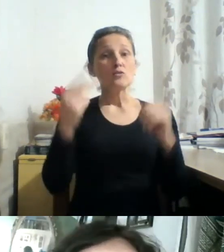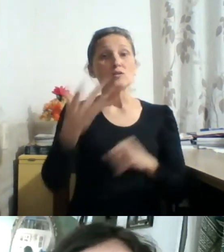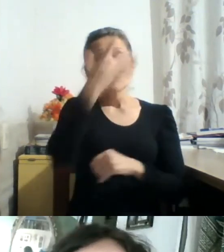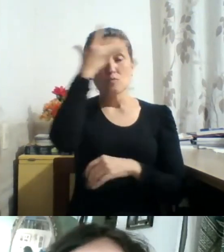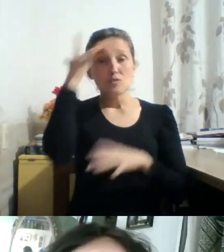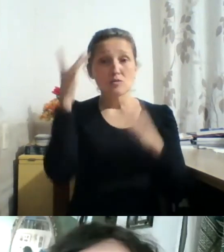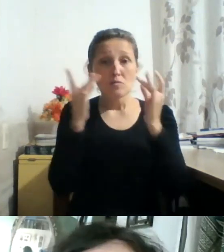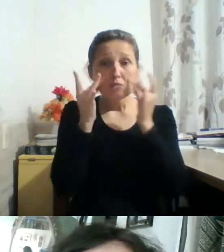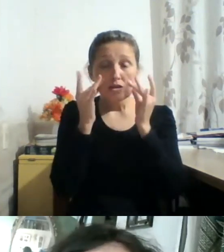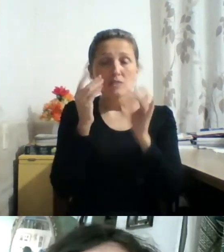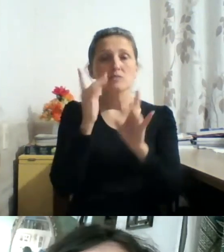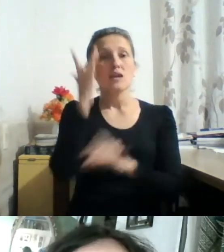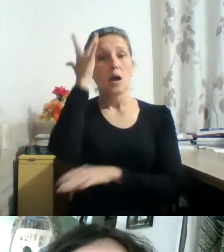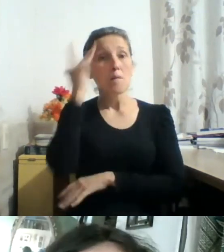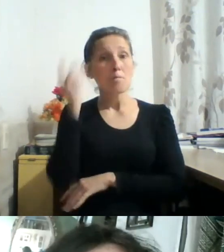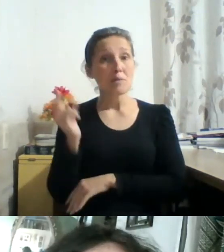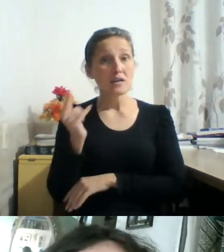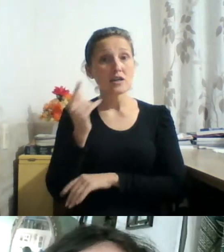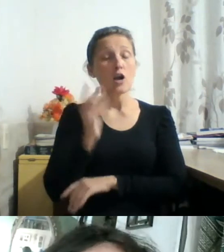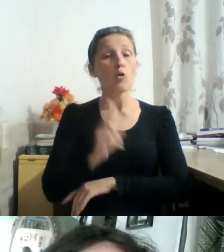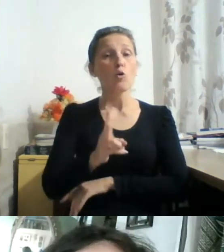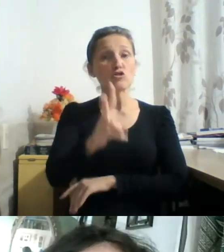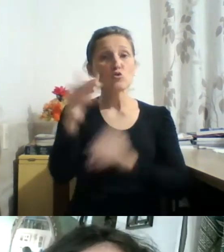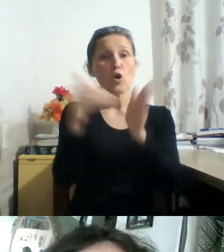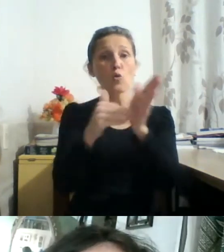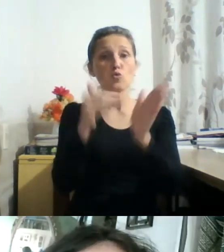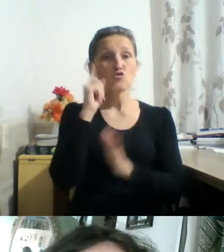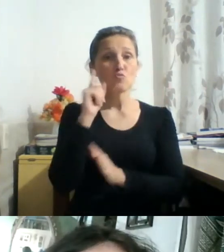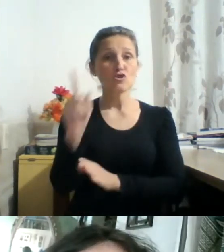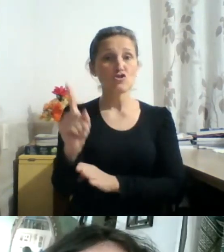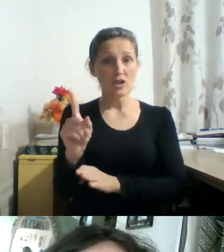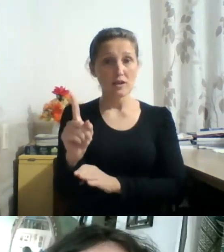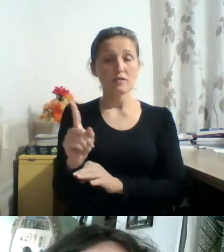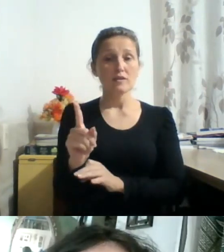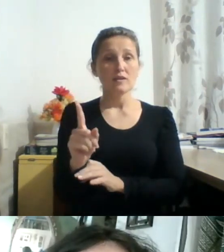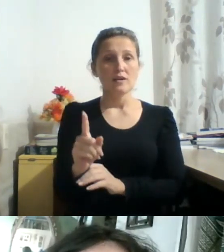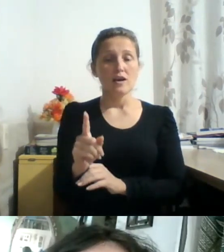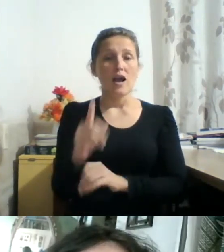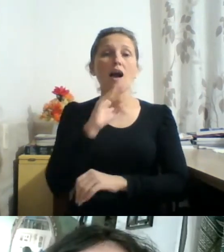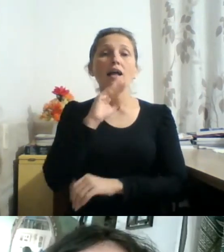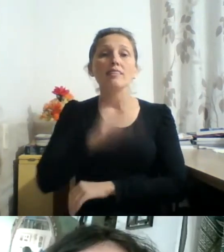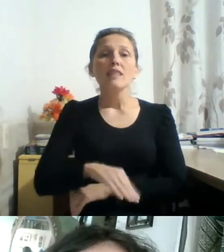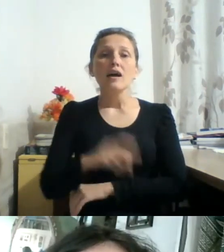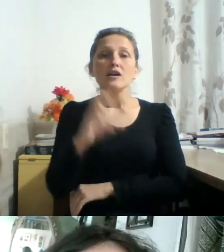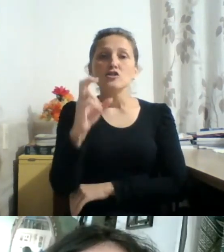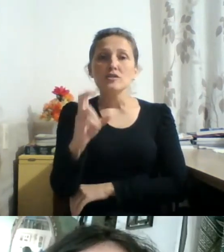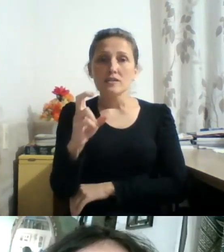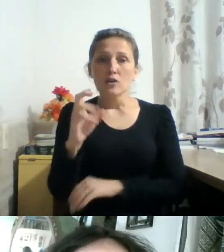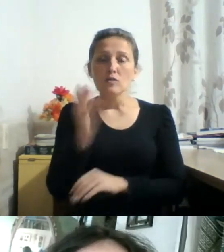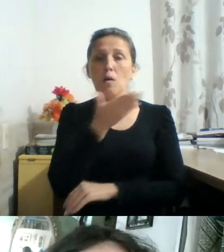E dizer que amanhã o festival continua, é o último dia do festival. Às 5 horas da tarde, às 17 horas, nós temos o bate-papo